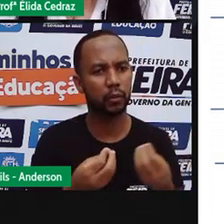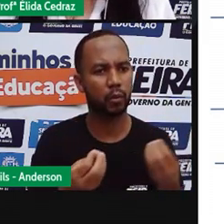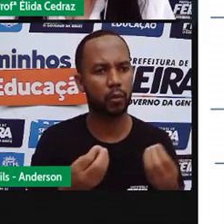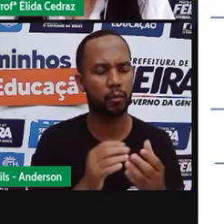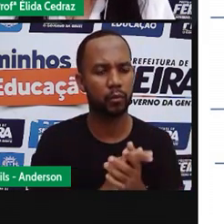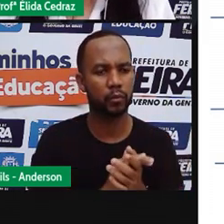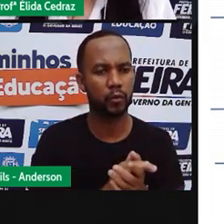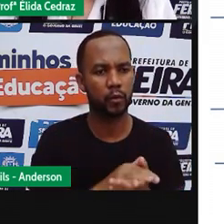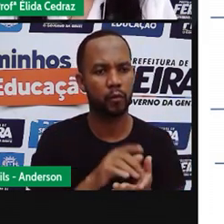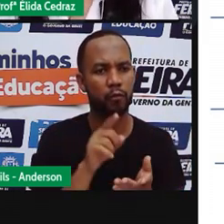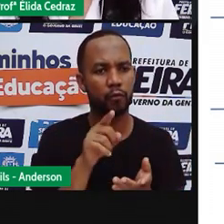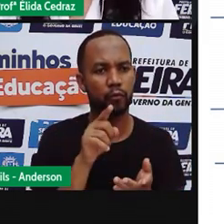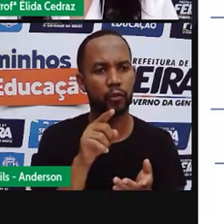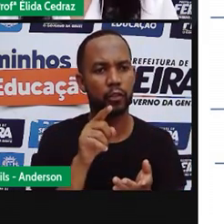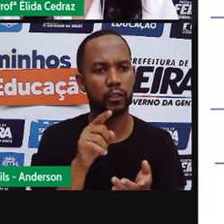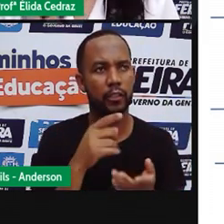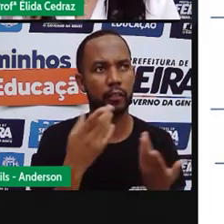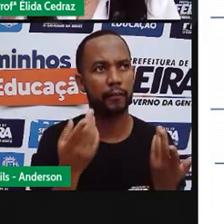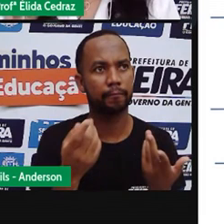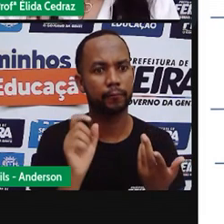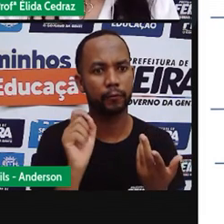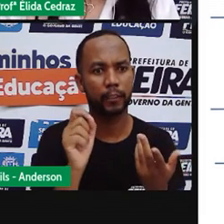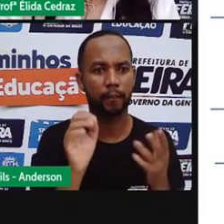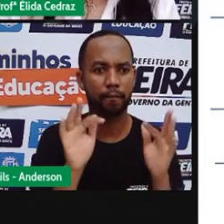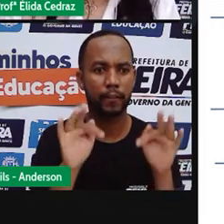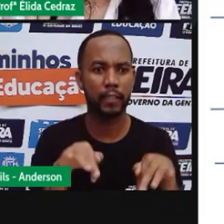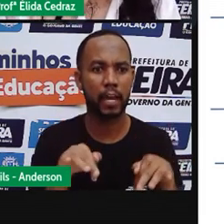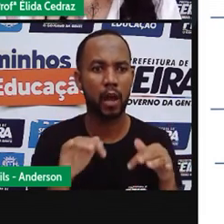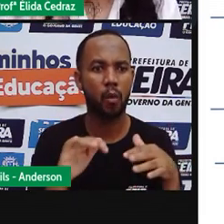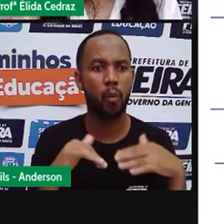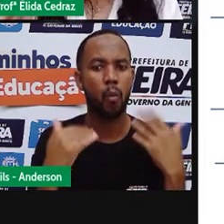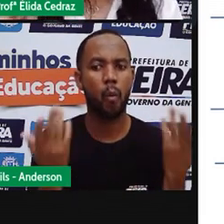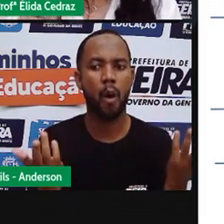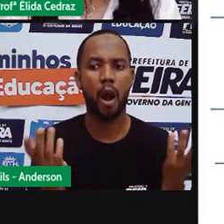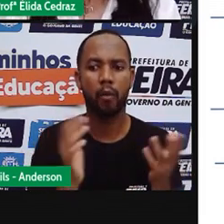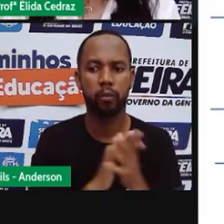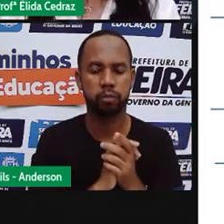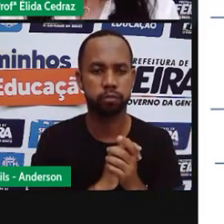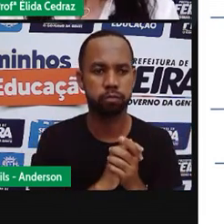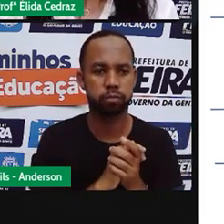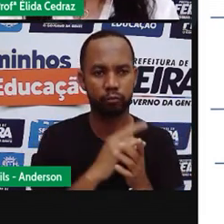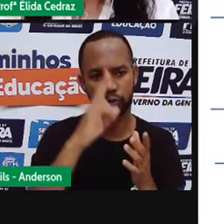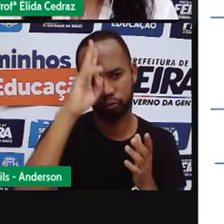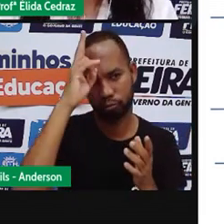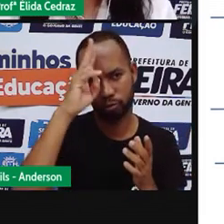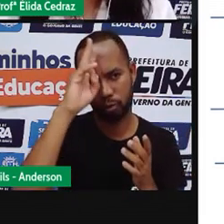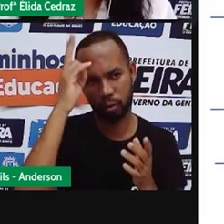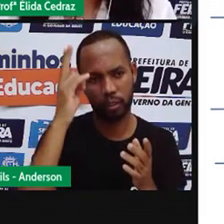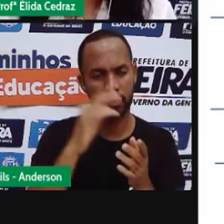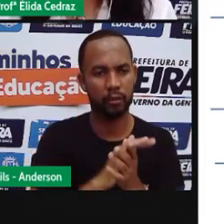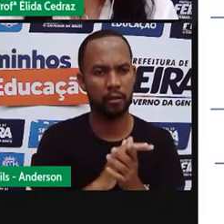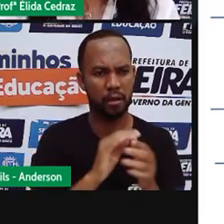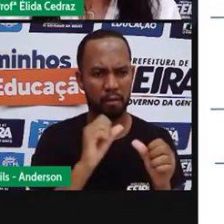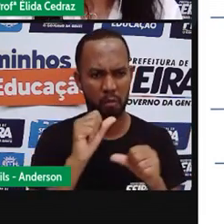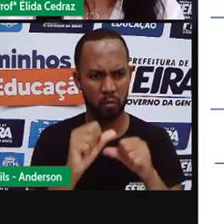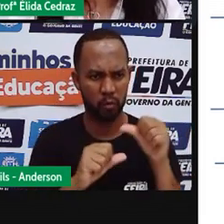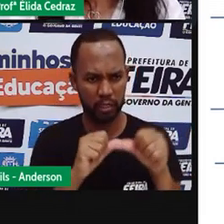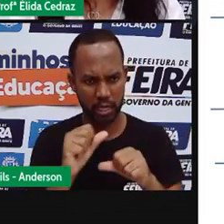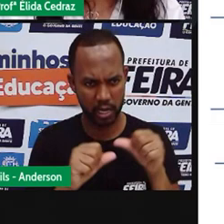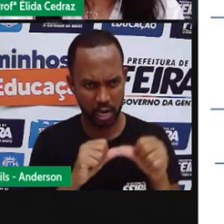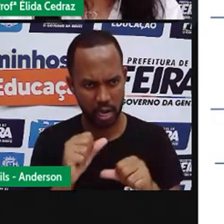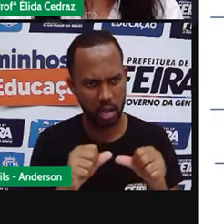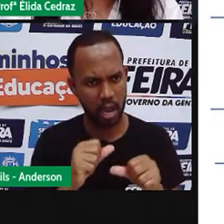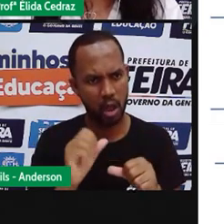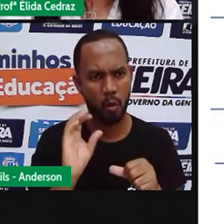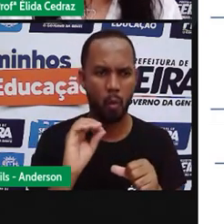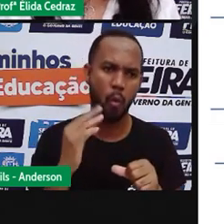Como você daria um final? Qual seria o fechamento dessa história? Você mudaria a moral da